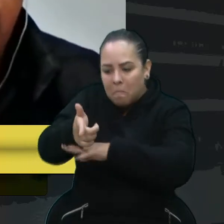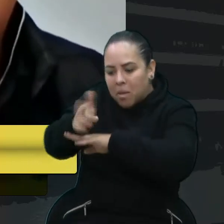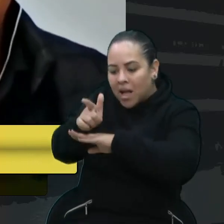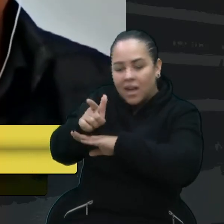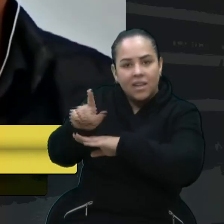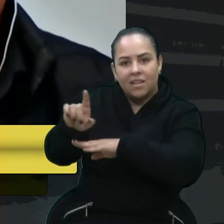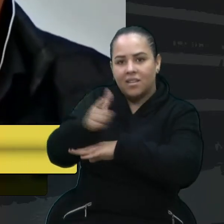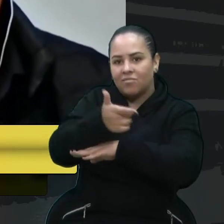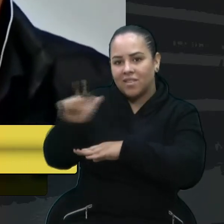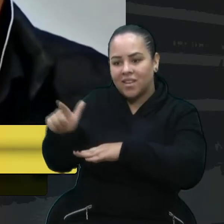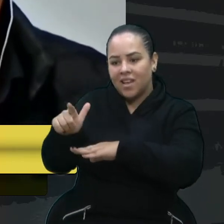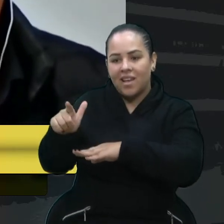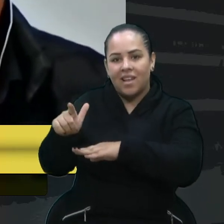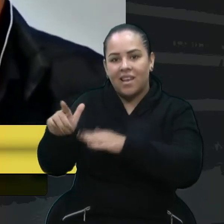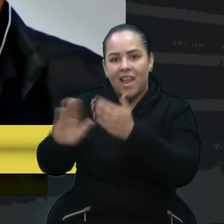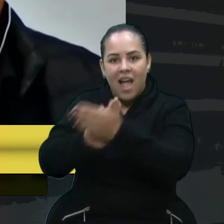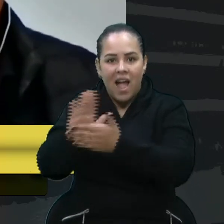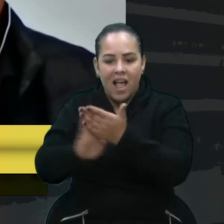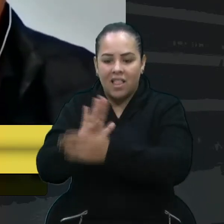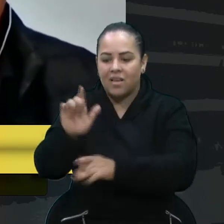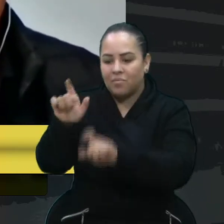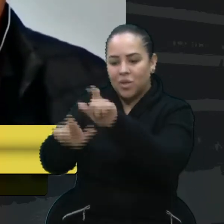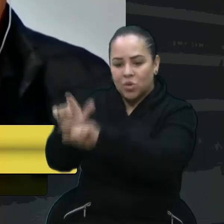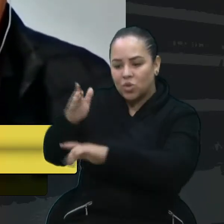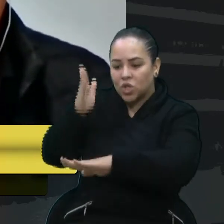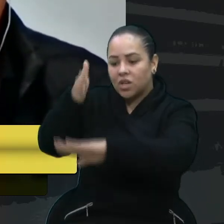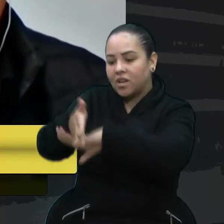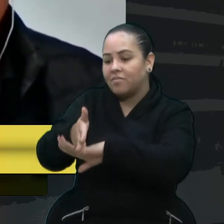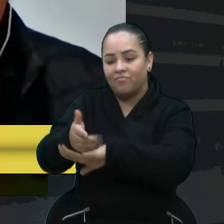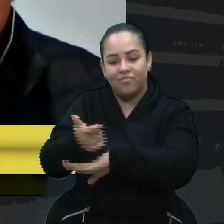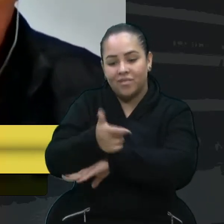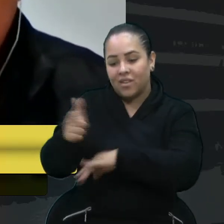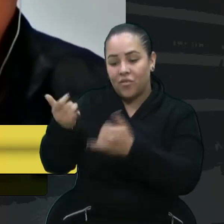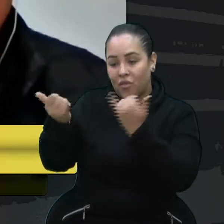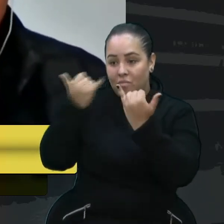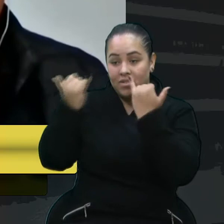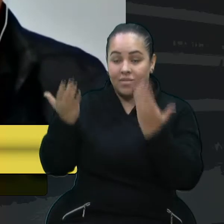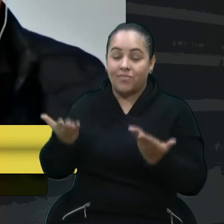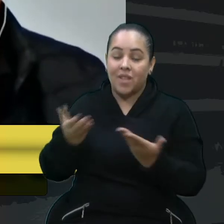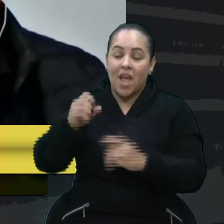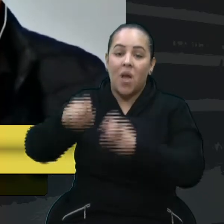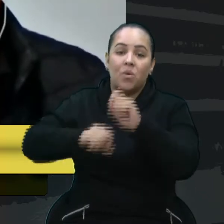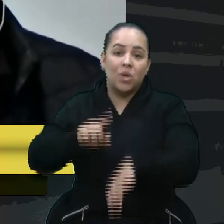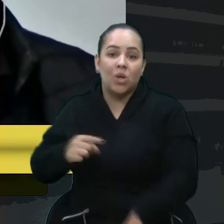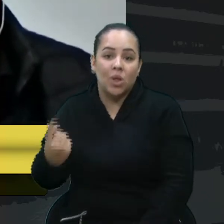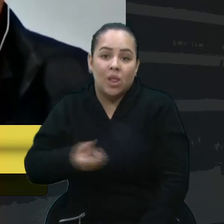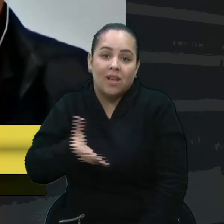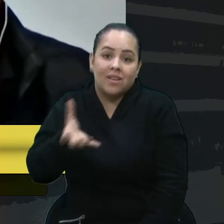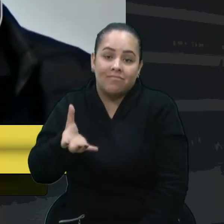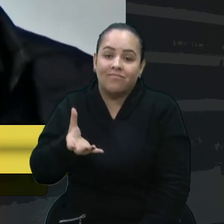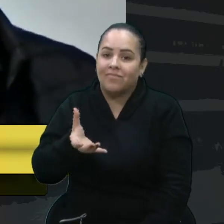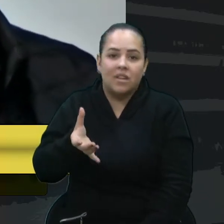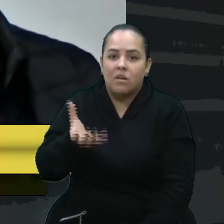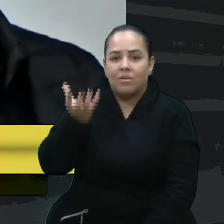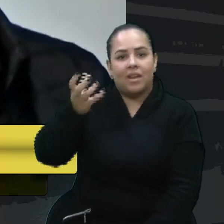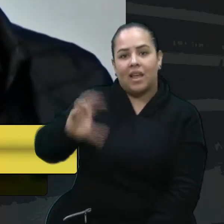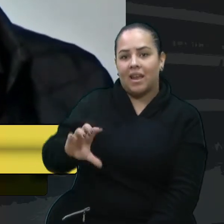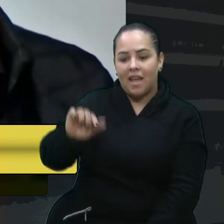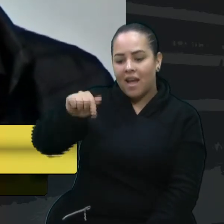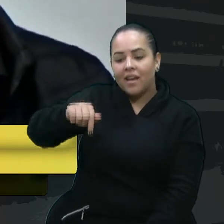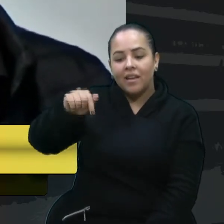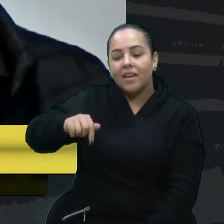ninguém, talvez essa notícia nem tivesse chegado a esta casa. Que é o que nós gostaríamos. E eu não gostaria aqui de estar,